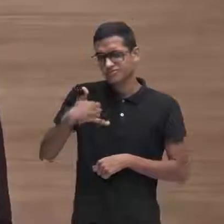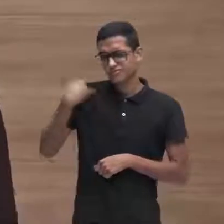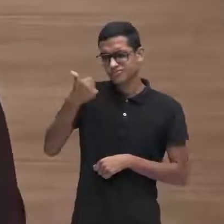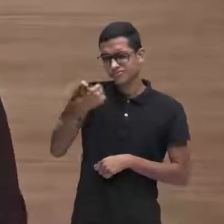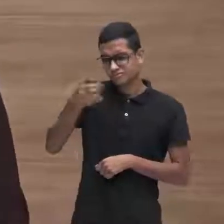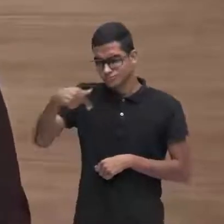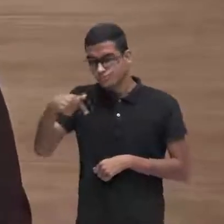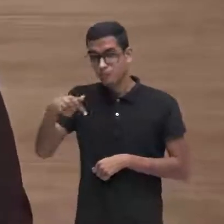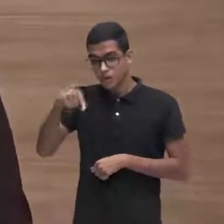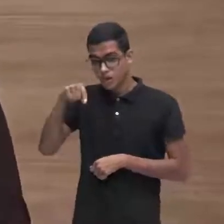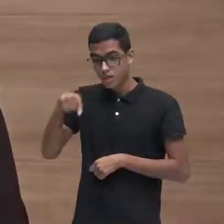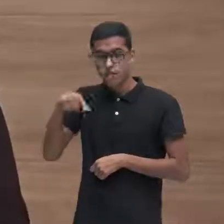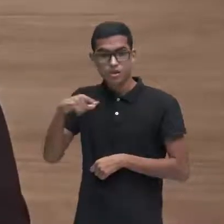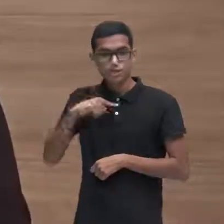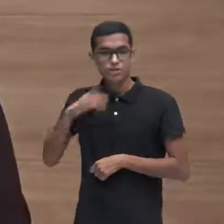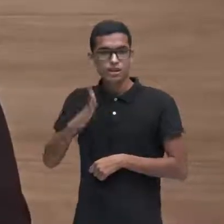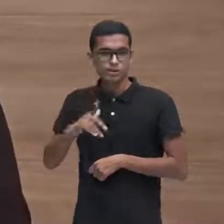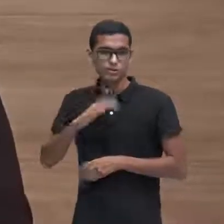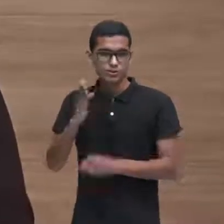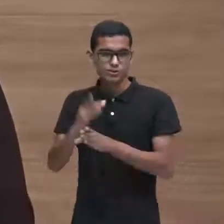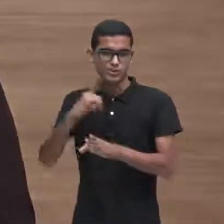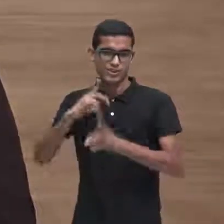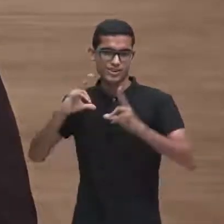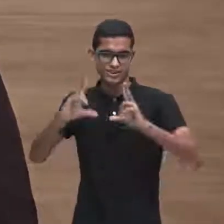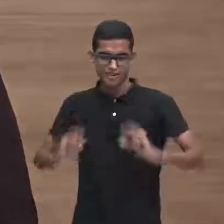diagnosticado com um câncer raro,